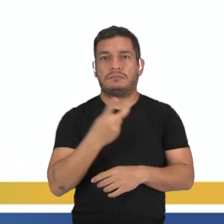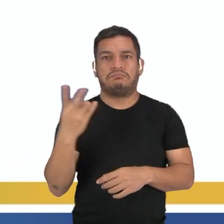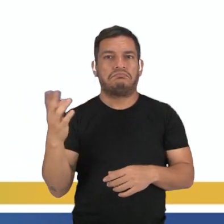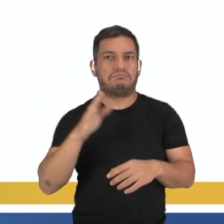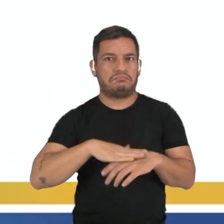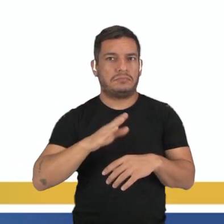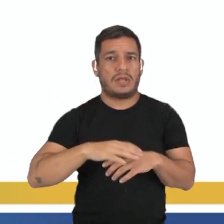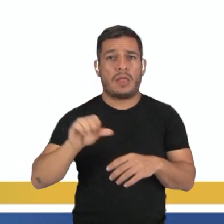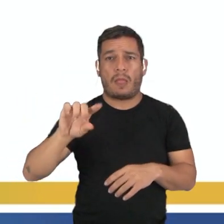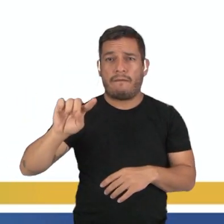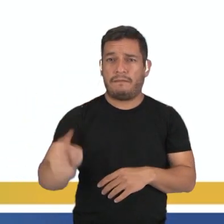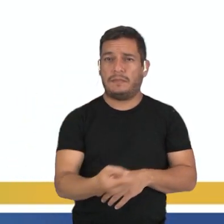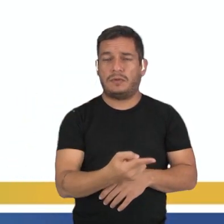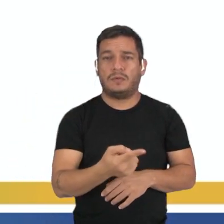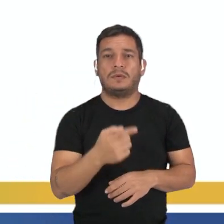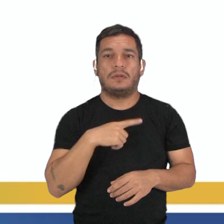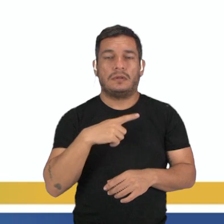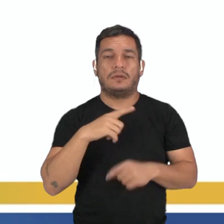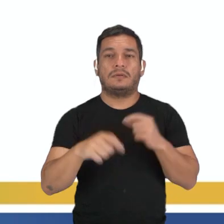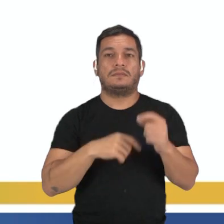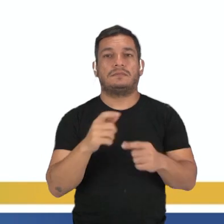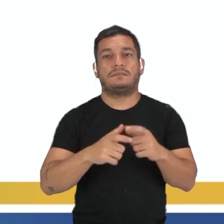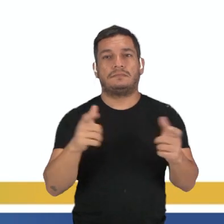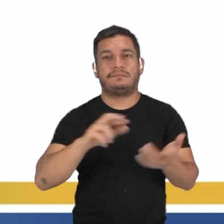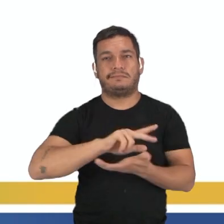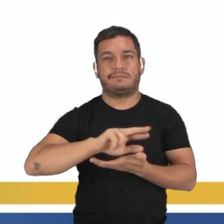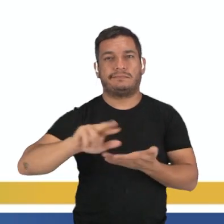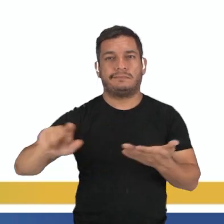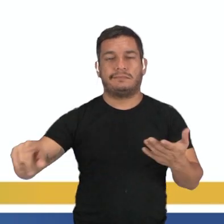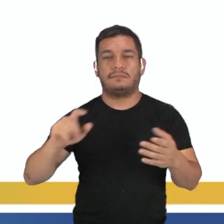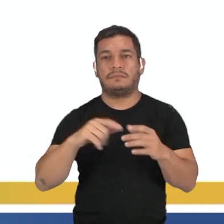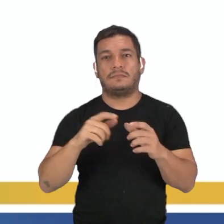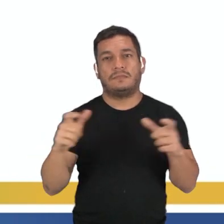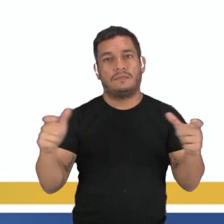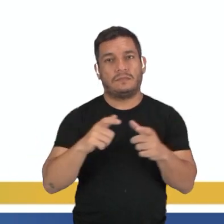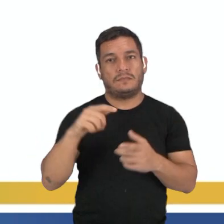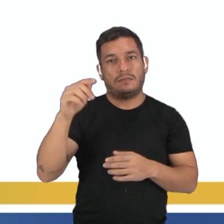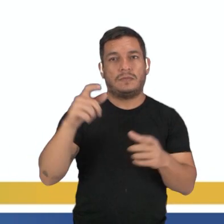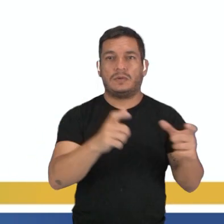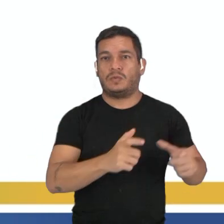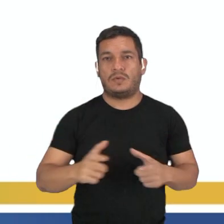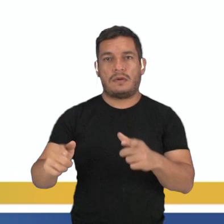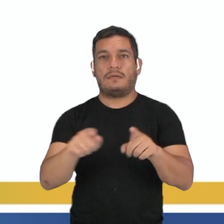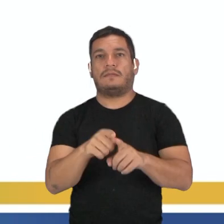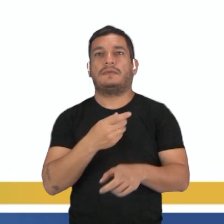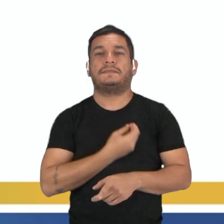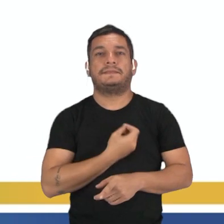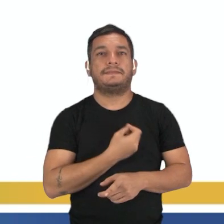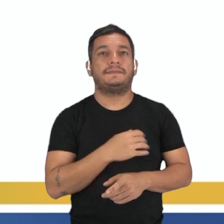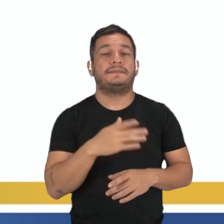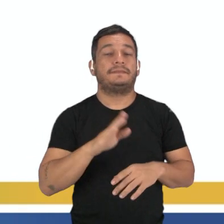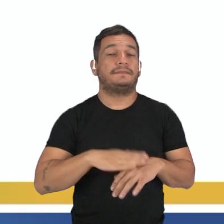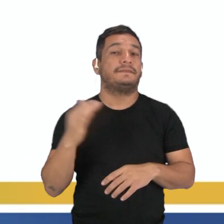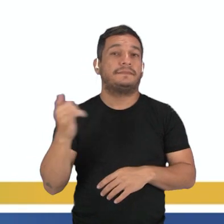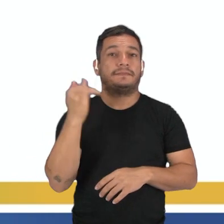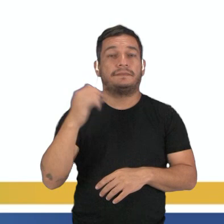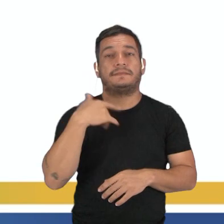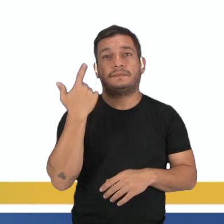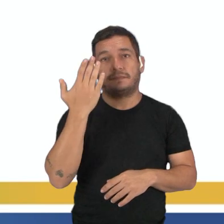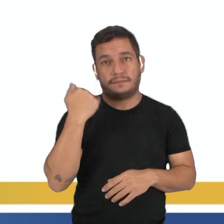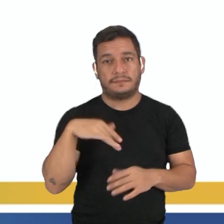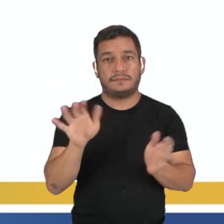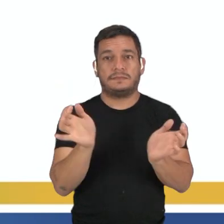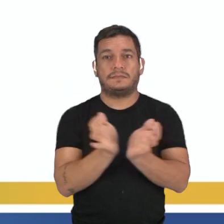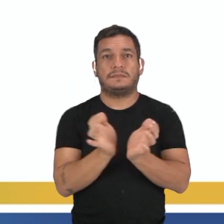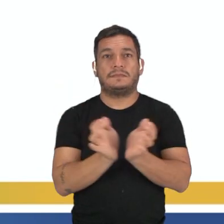aí cerca de 9 mil e possuem grande diversidade de formas e também de habitats. O mais que é importante eu saber sobre esse